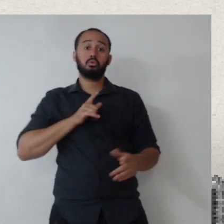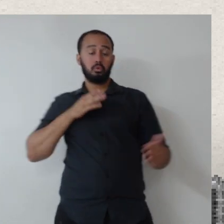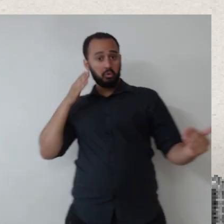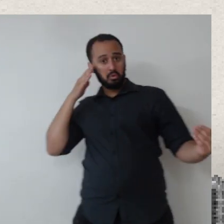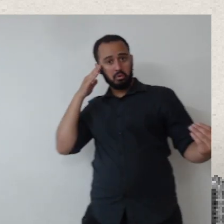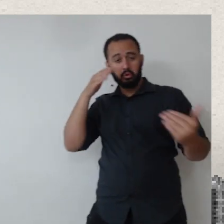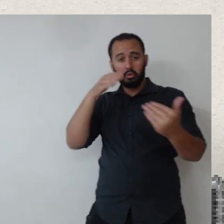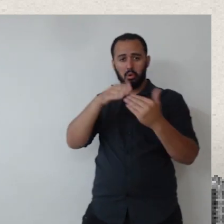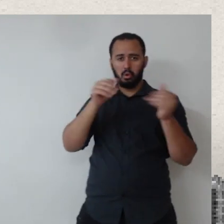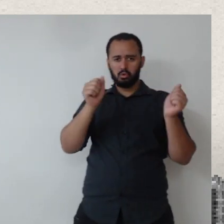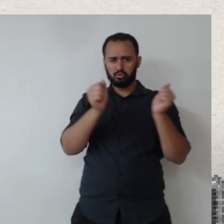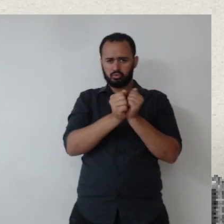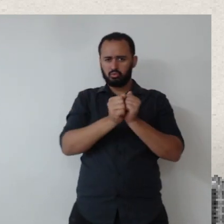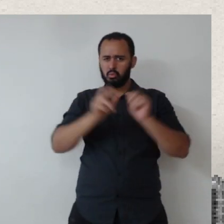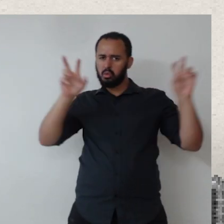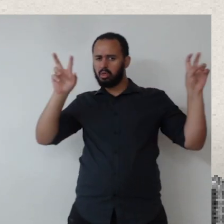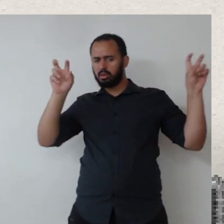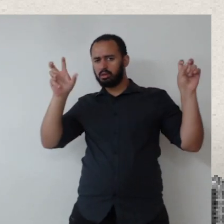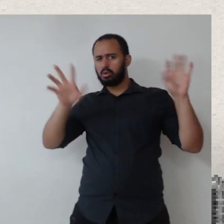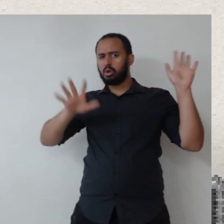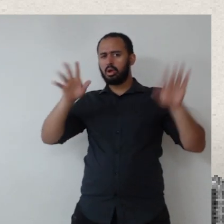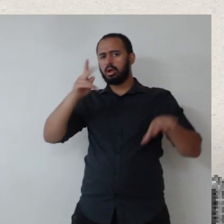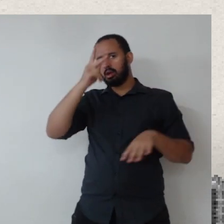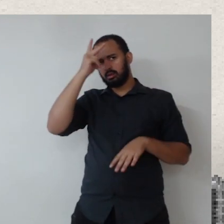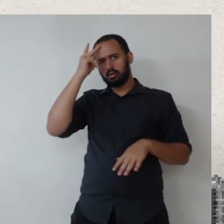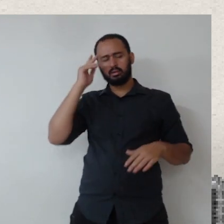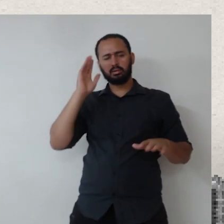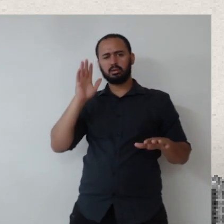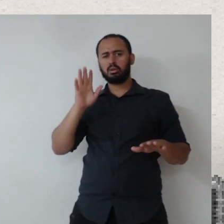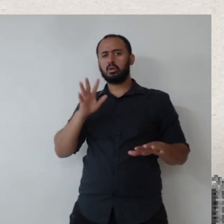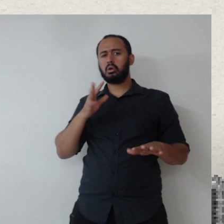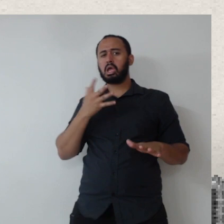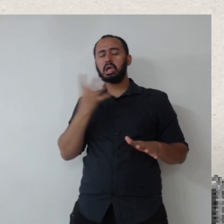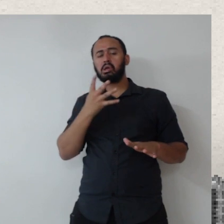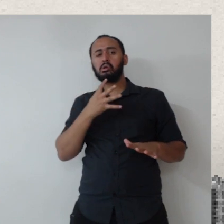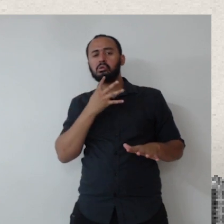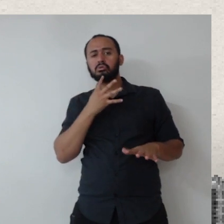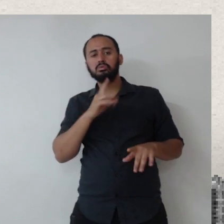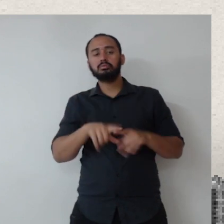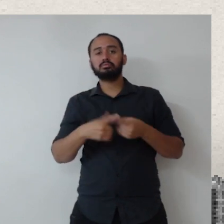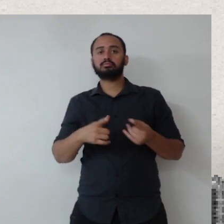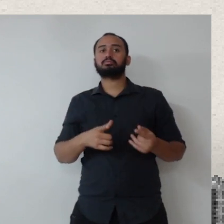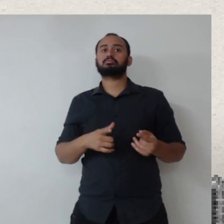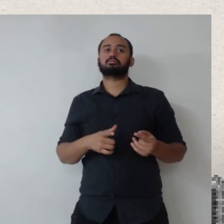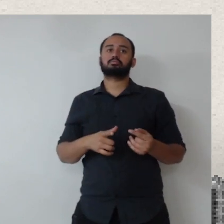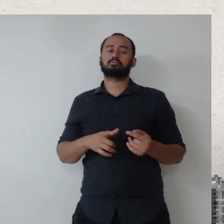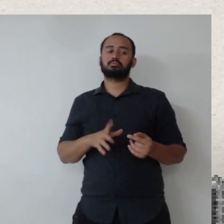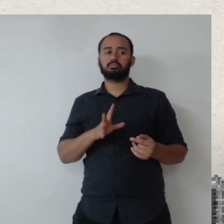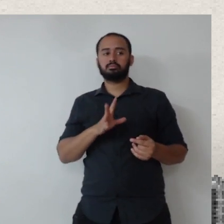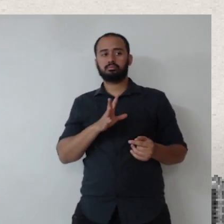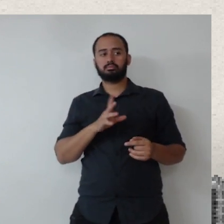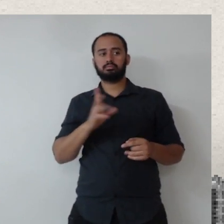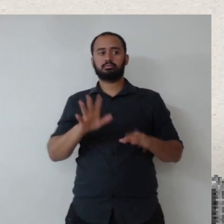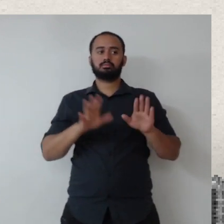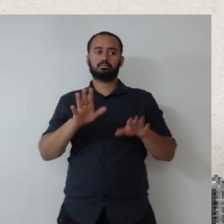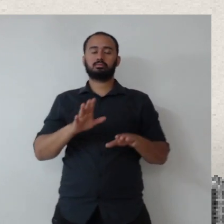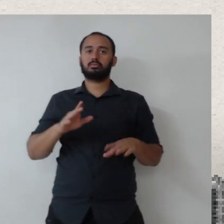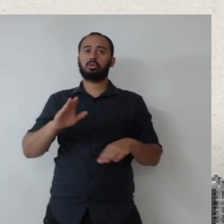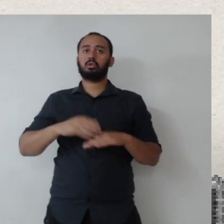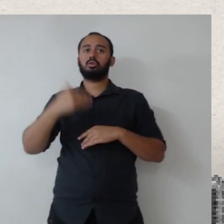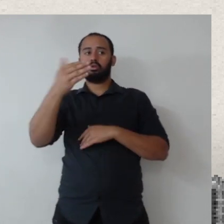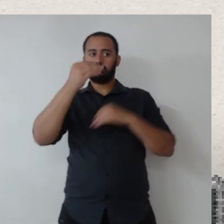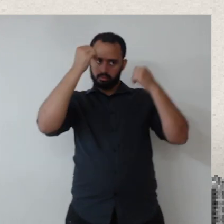diretamente ligados ao tema ou alguns interessados que não estão nas suas comissões, seja do